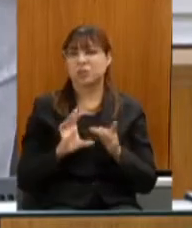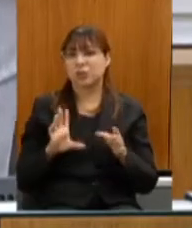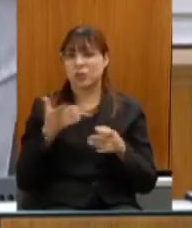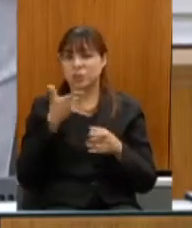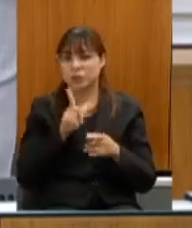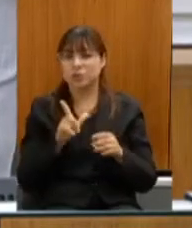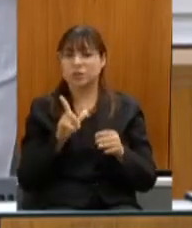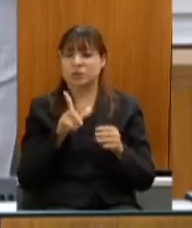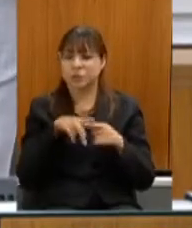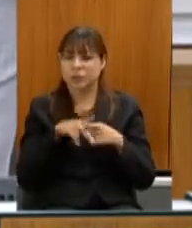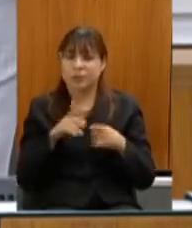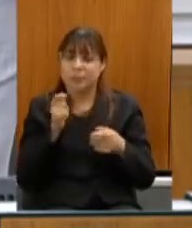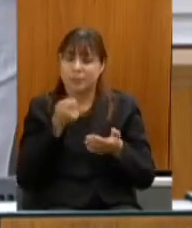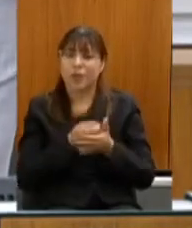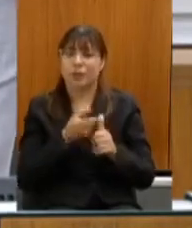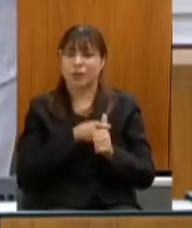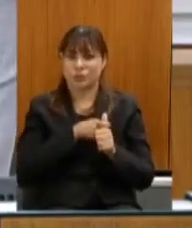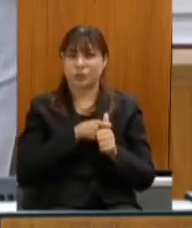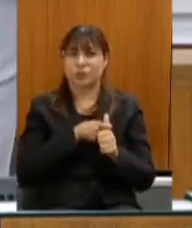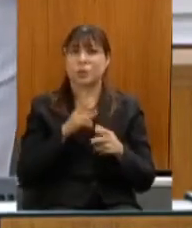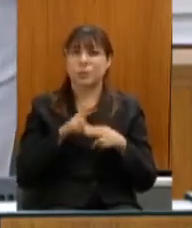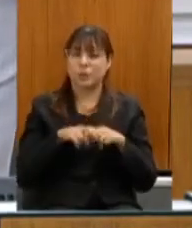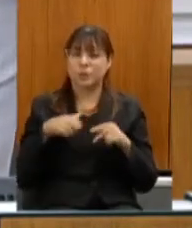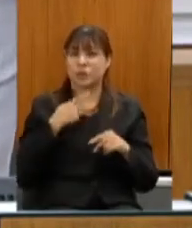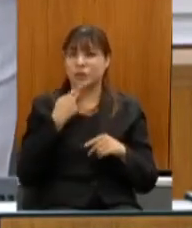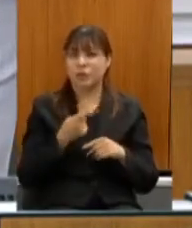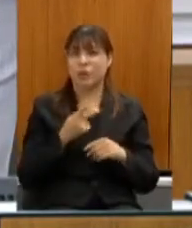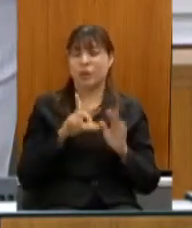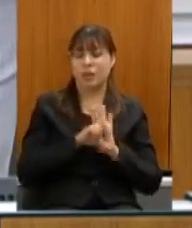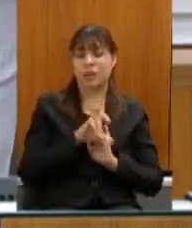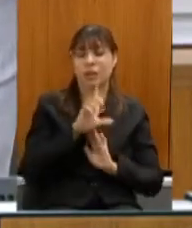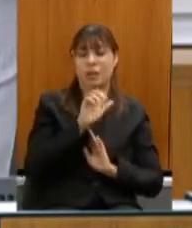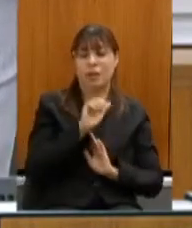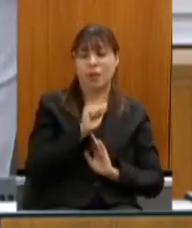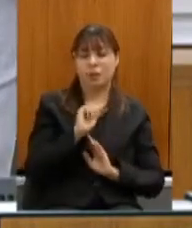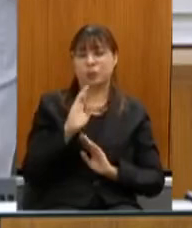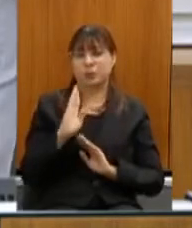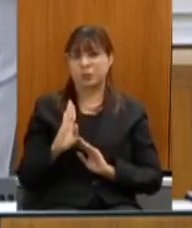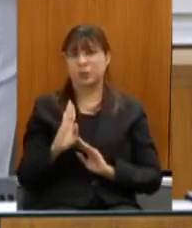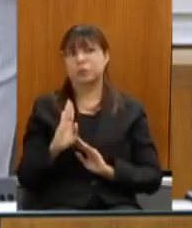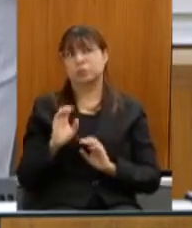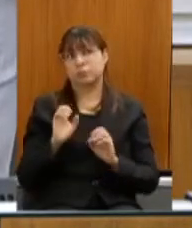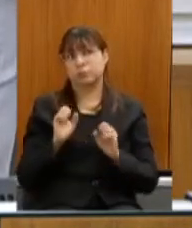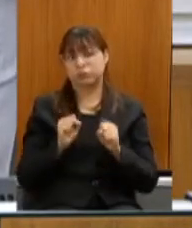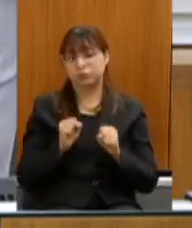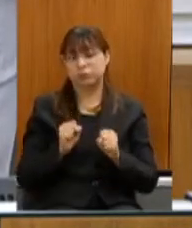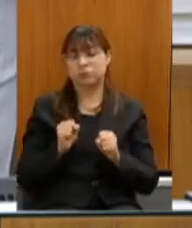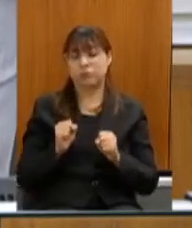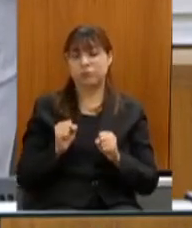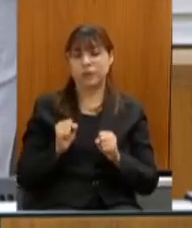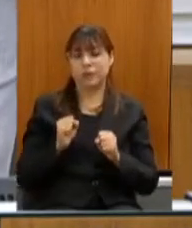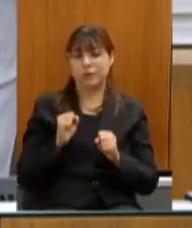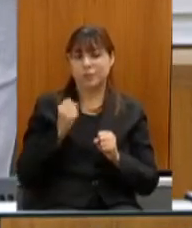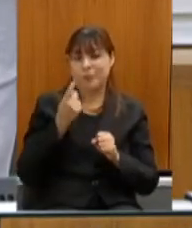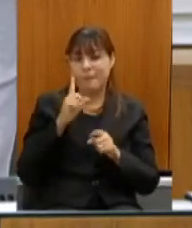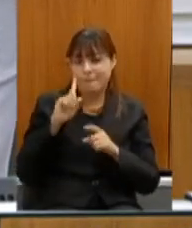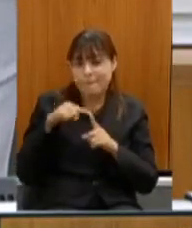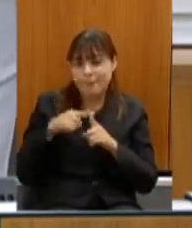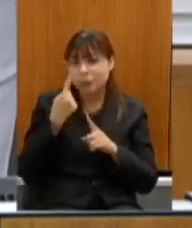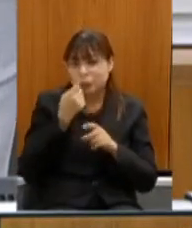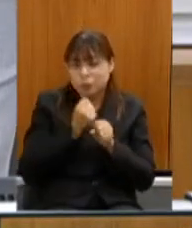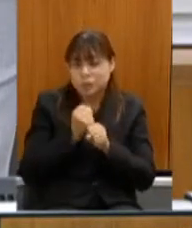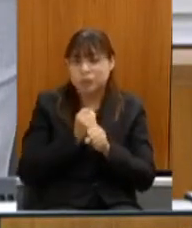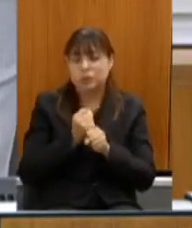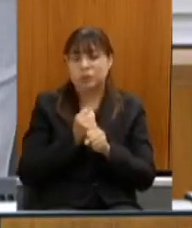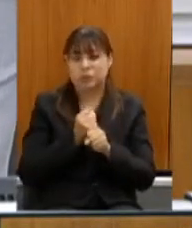isso deputado Bosco que eu digo que a lei Aldeblanc pode vir ela pode ser estendida mais um ano e além